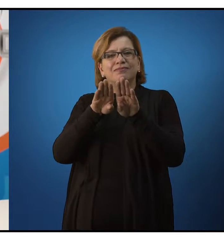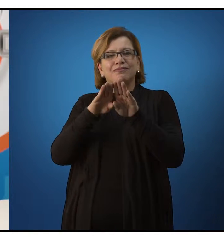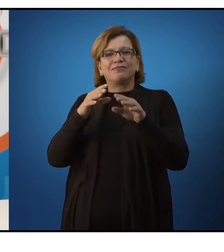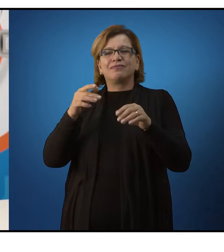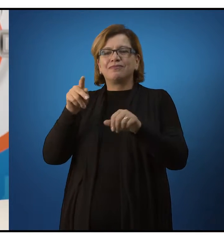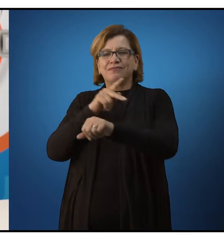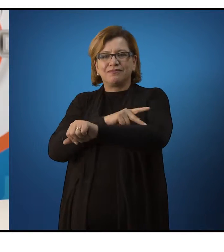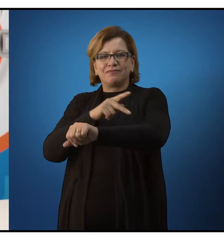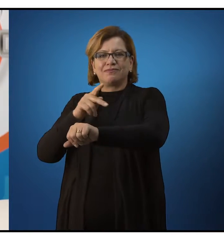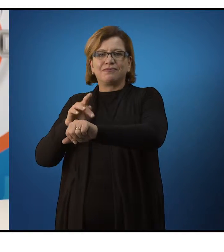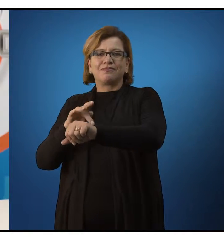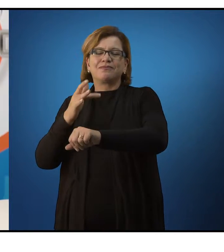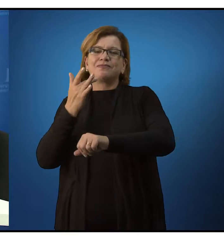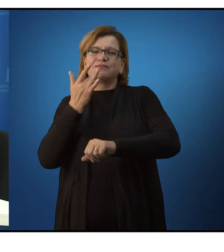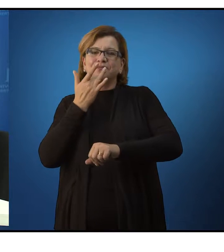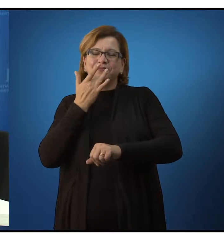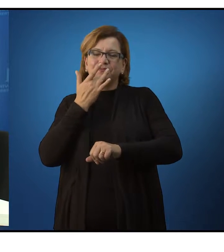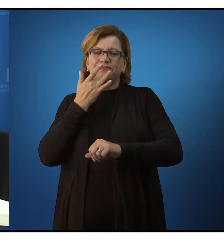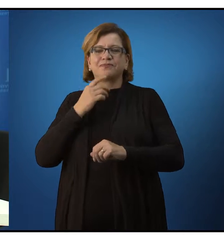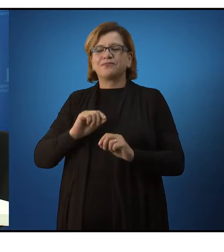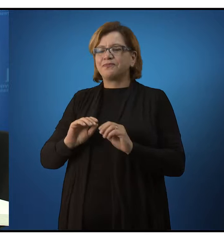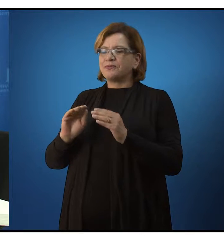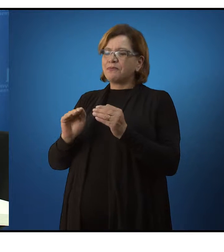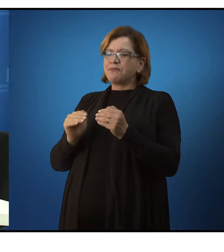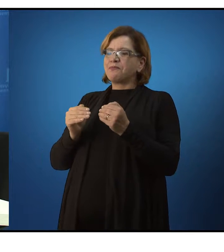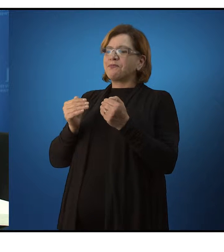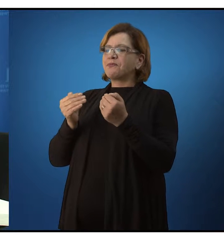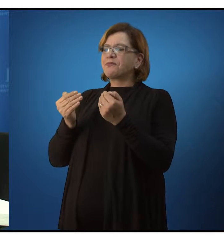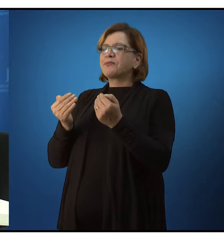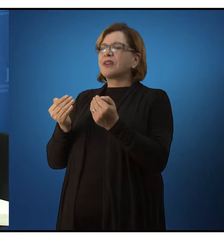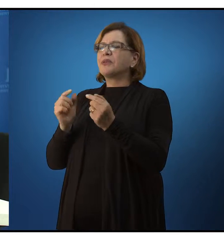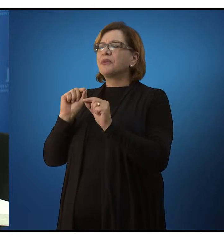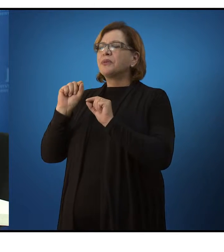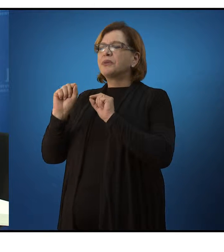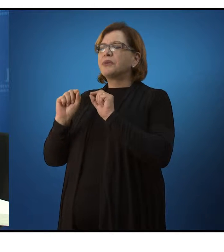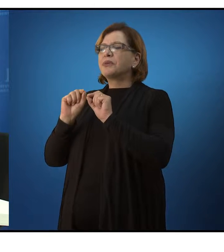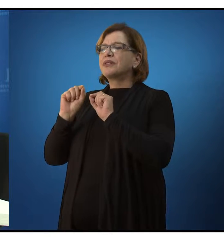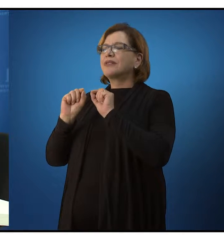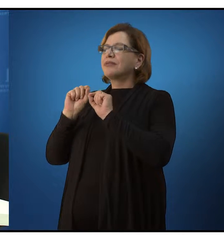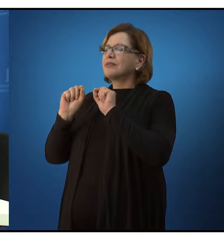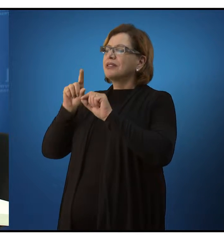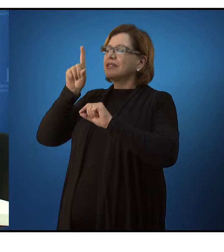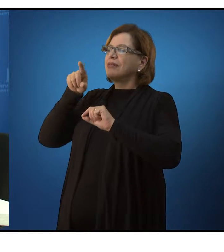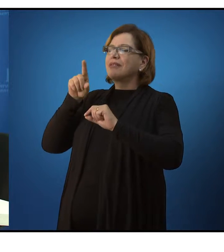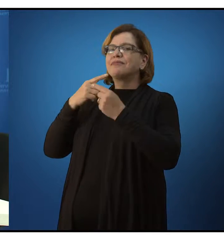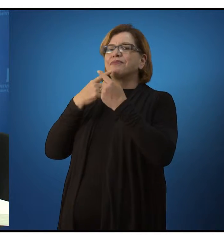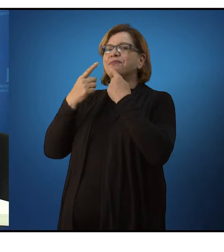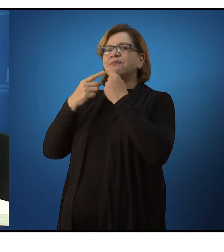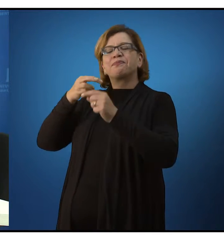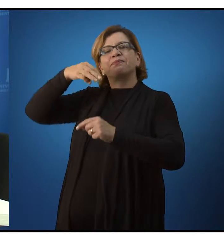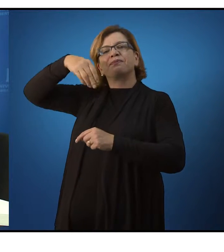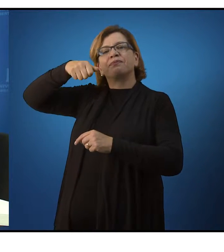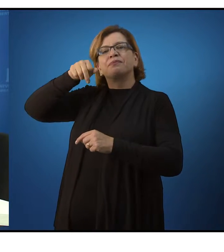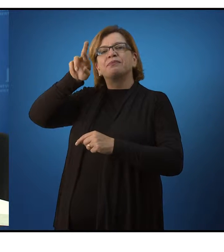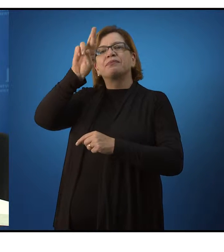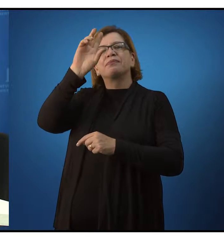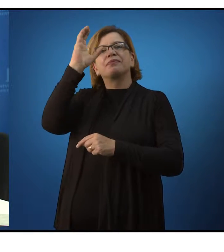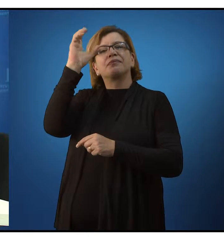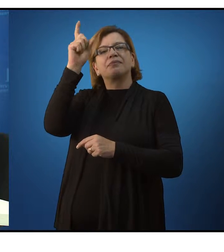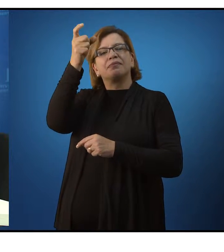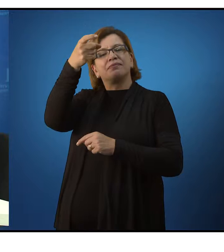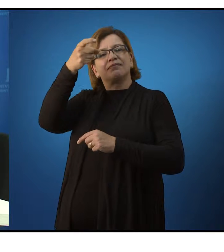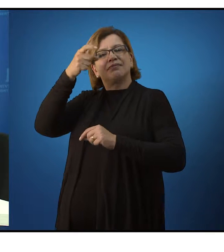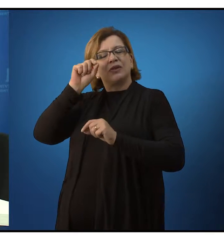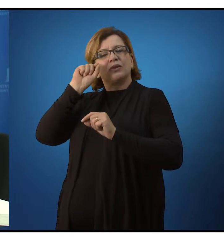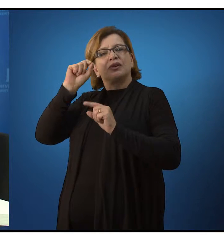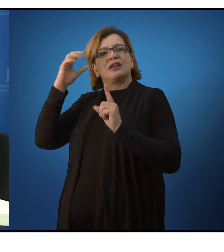Paulo Freire. Professor Saulo, qual a relação ou o que é a dialética marxista e depois quais as implicações dessa